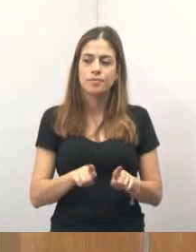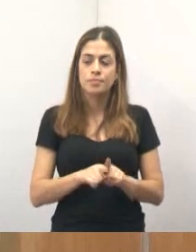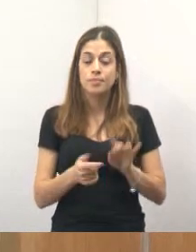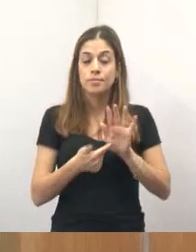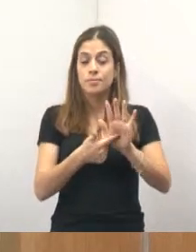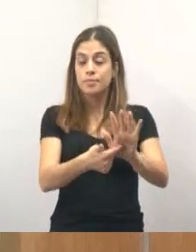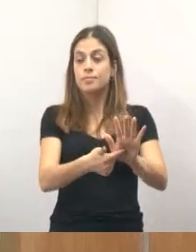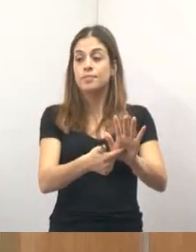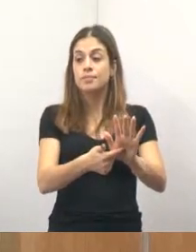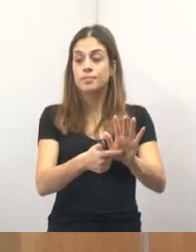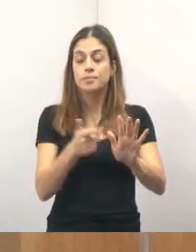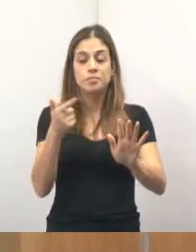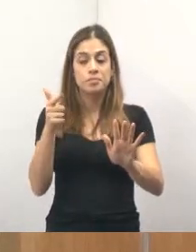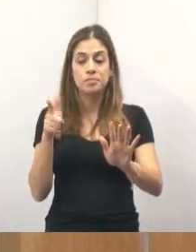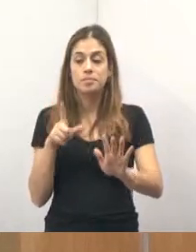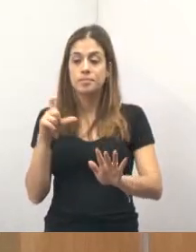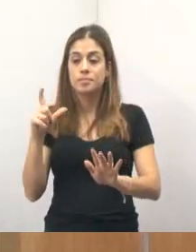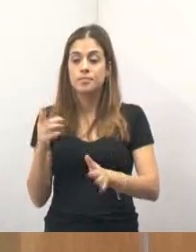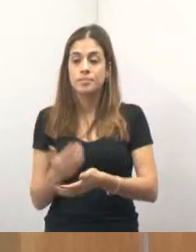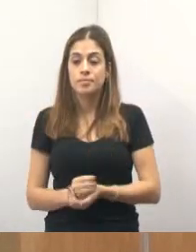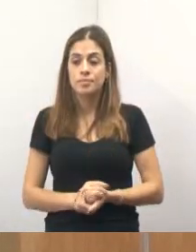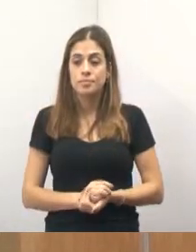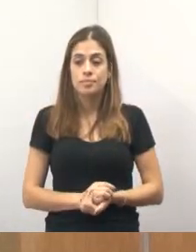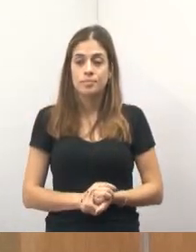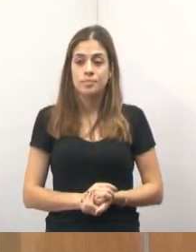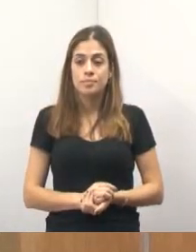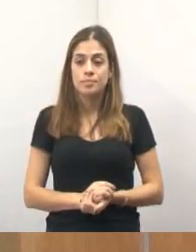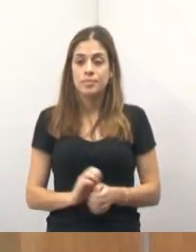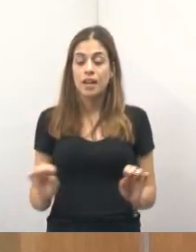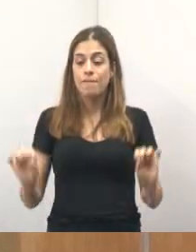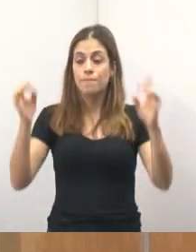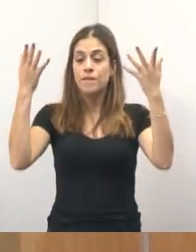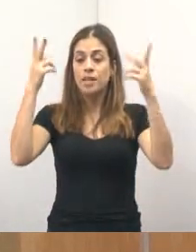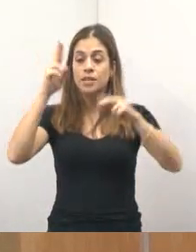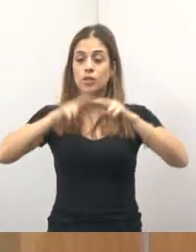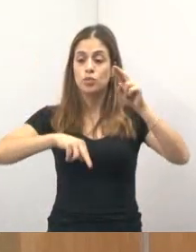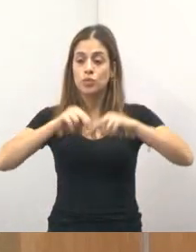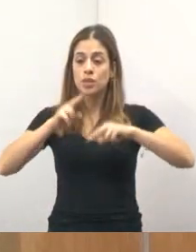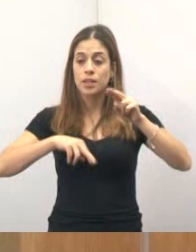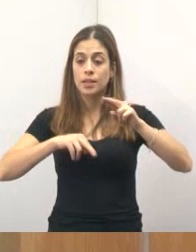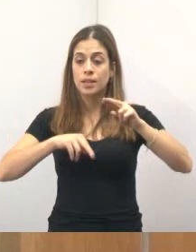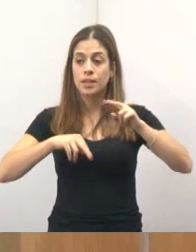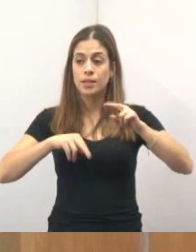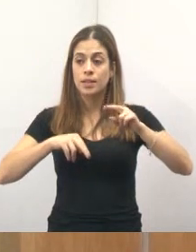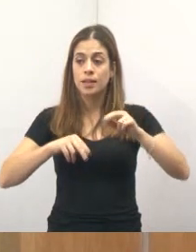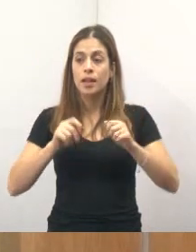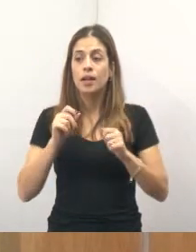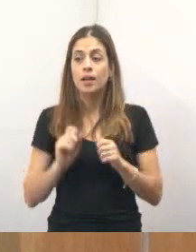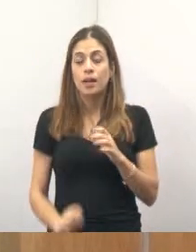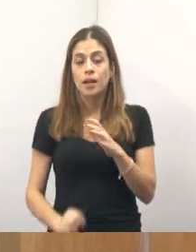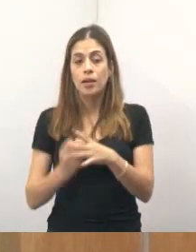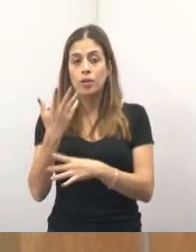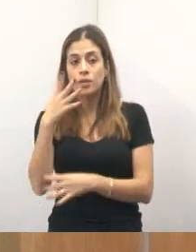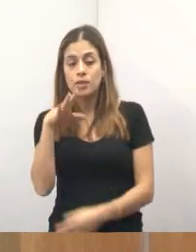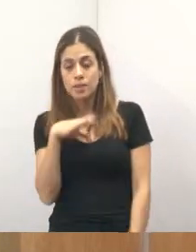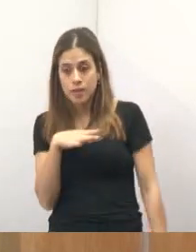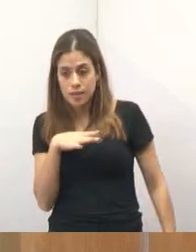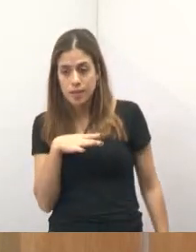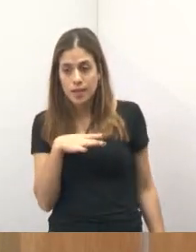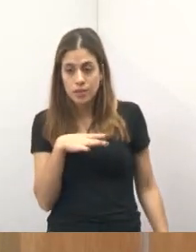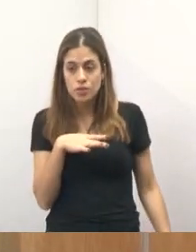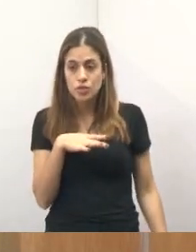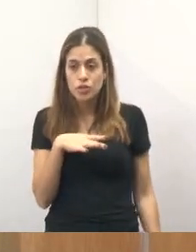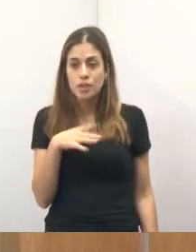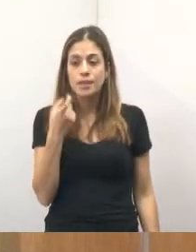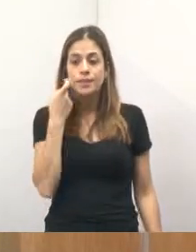destacar, não tem slide aí, a festa junina que foi realizada pelo município nesse